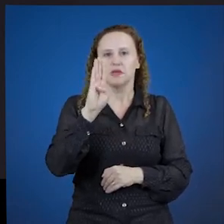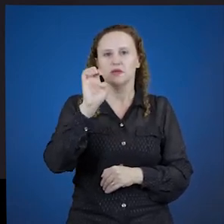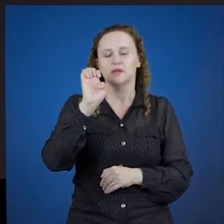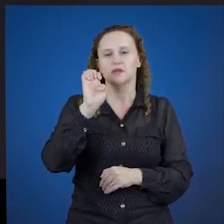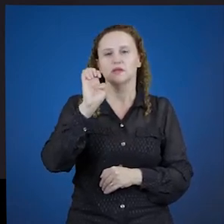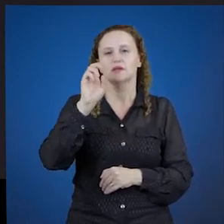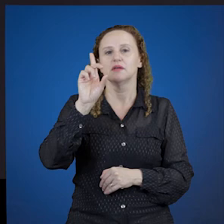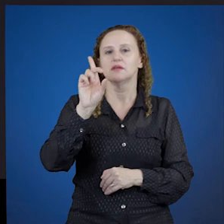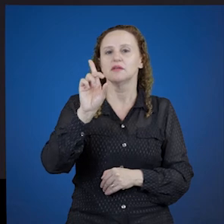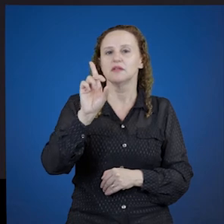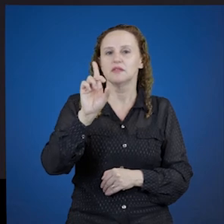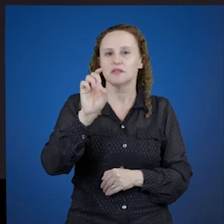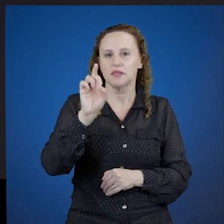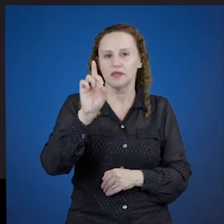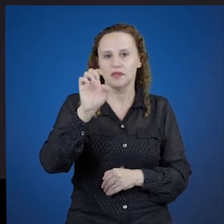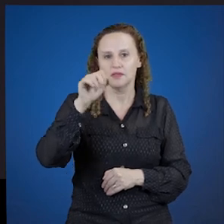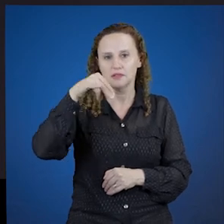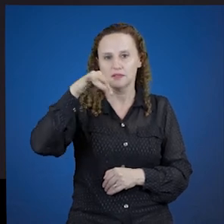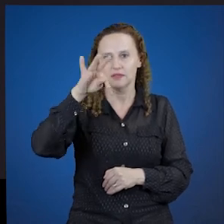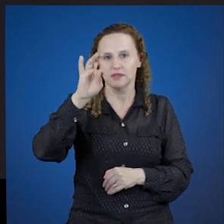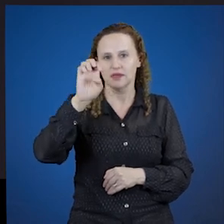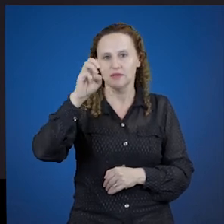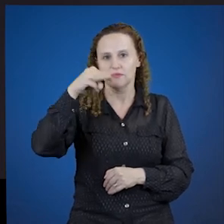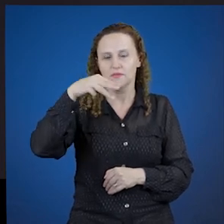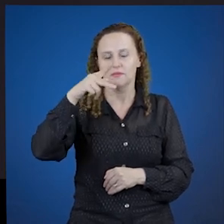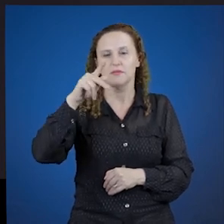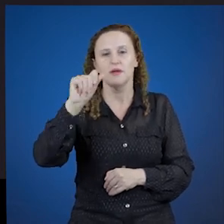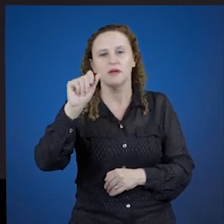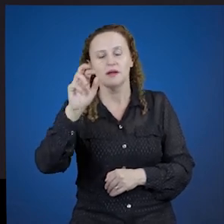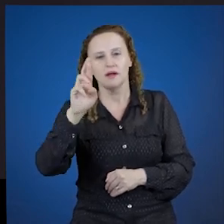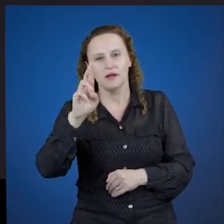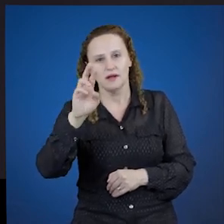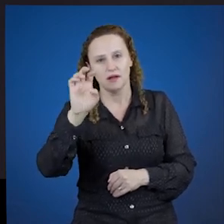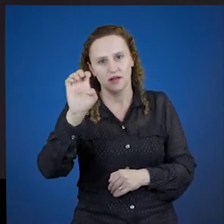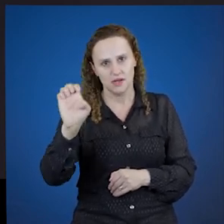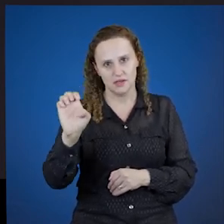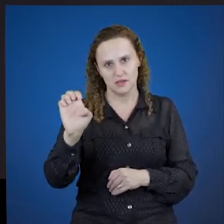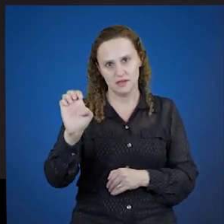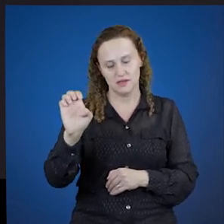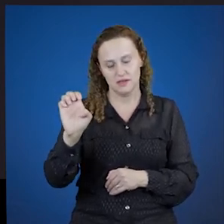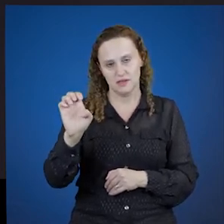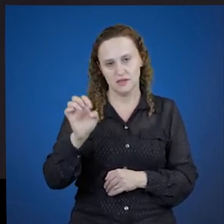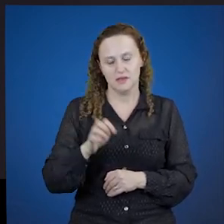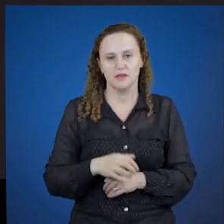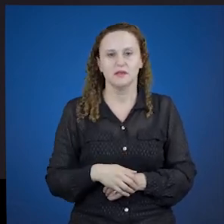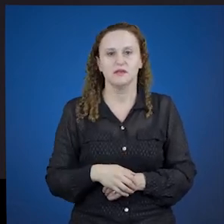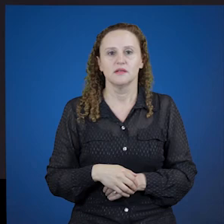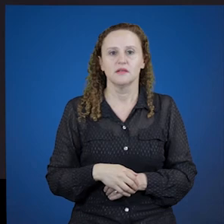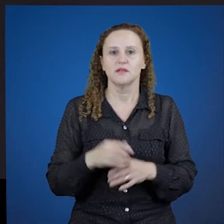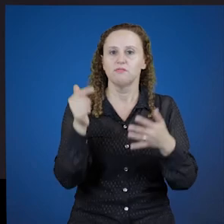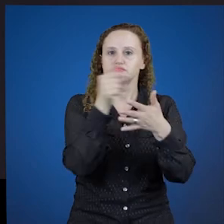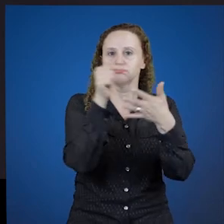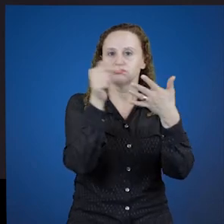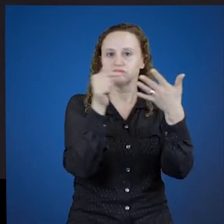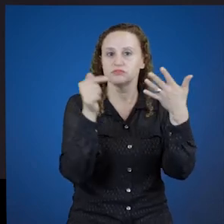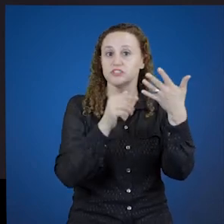obtemperas, obtemperate. Obtemperamos, obtemperates, obtemperante.